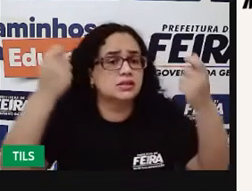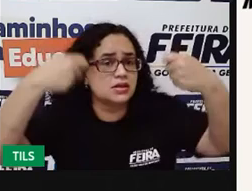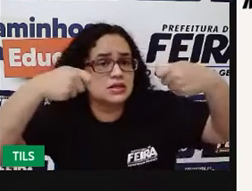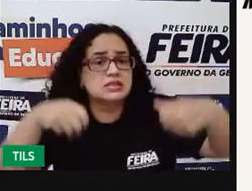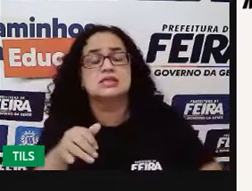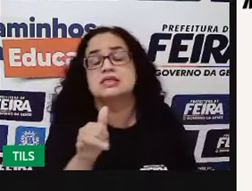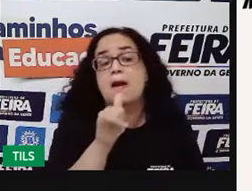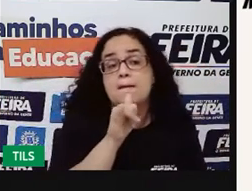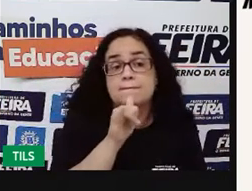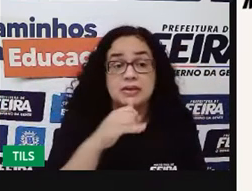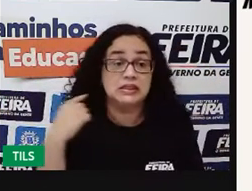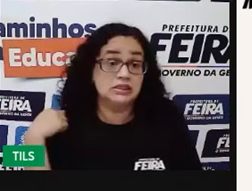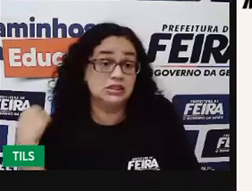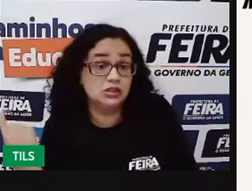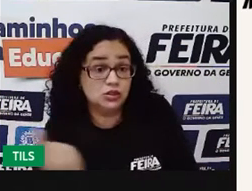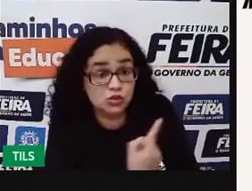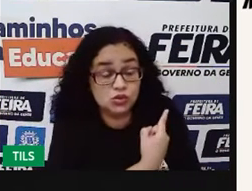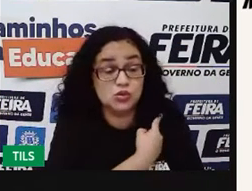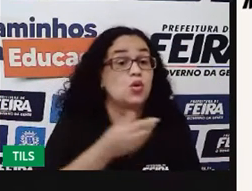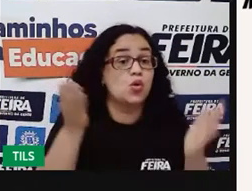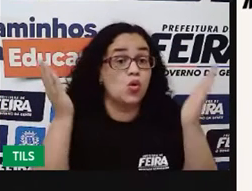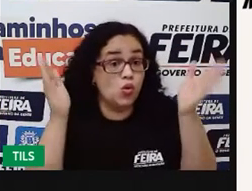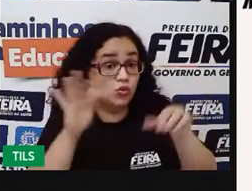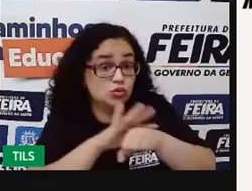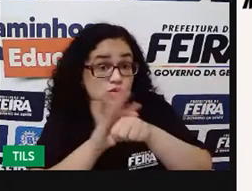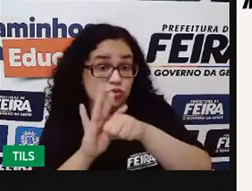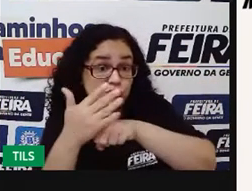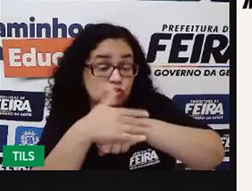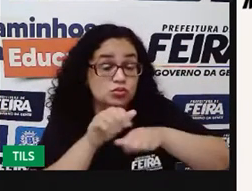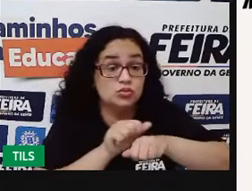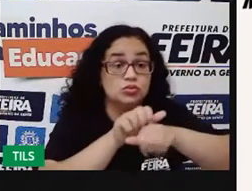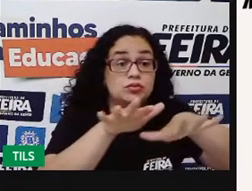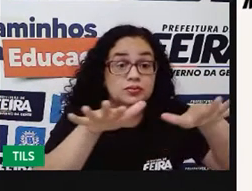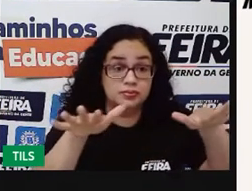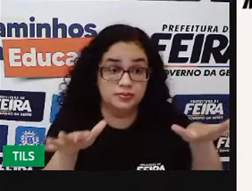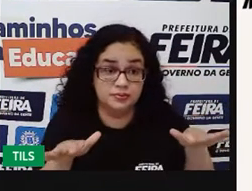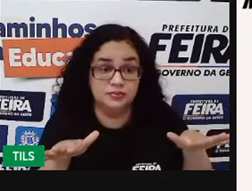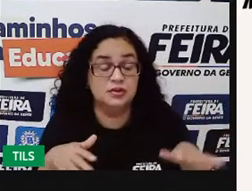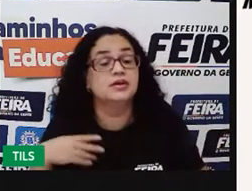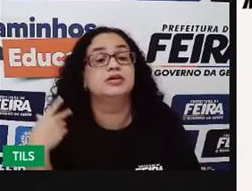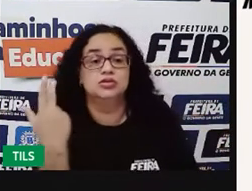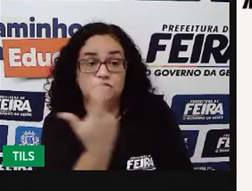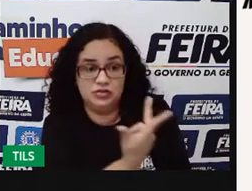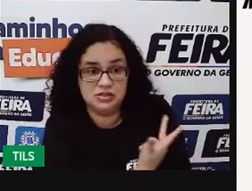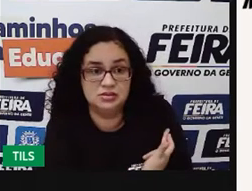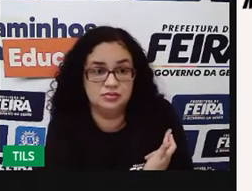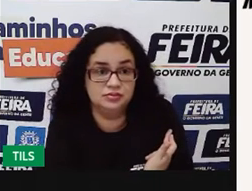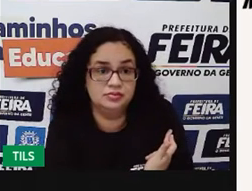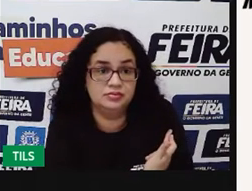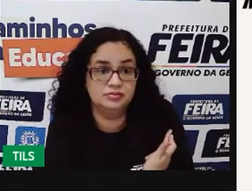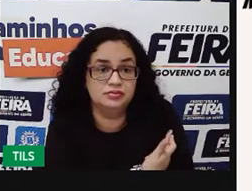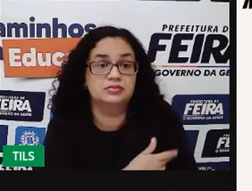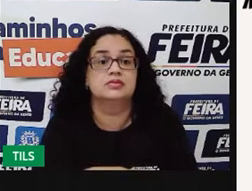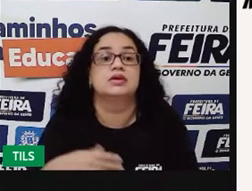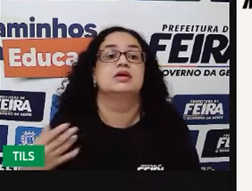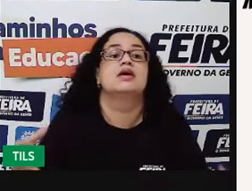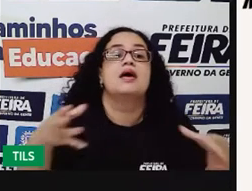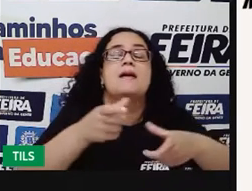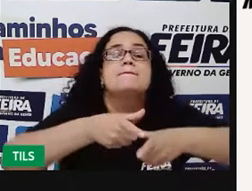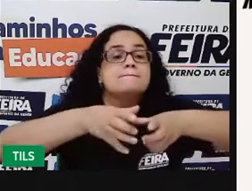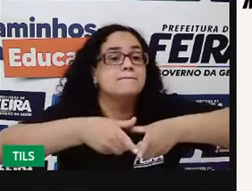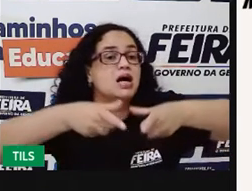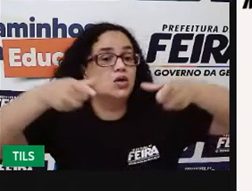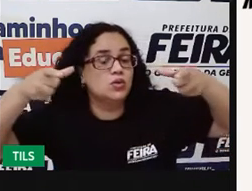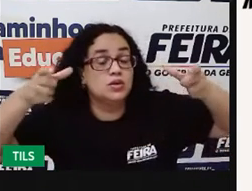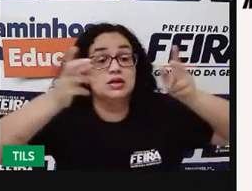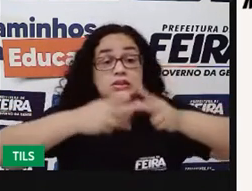exemplo, para o nosso momento atual de pandemia de Covid-19? Vacinação. Vacinação em massa da